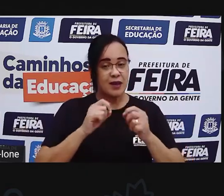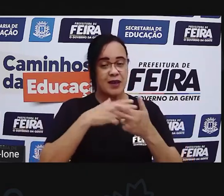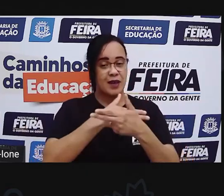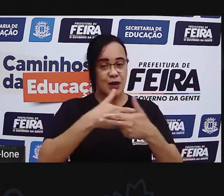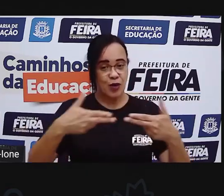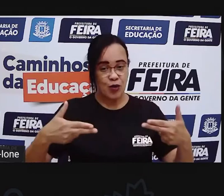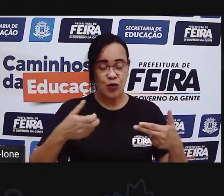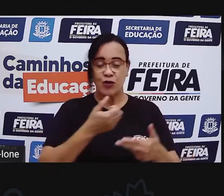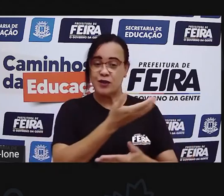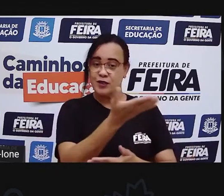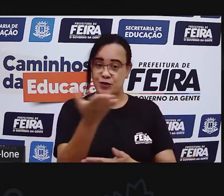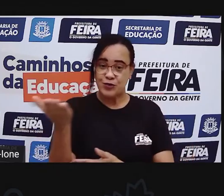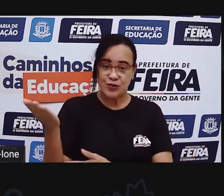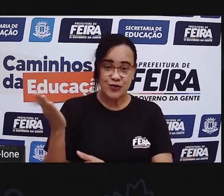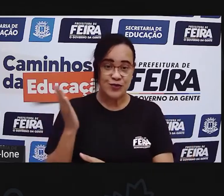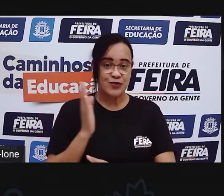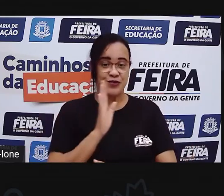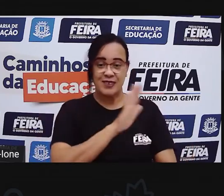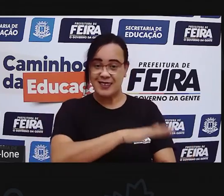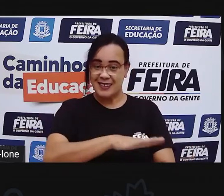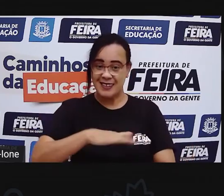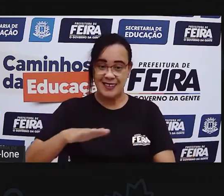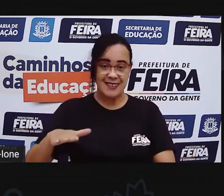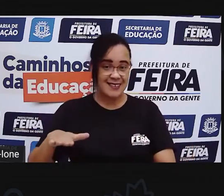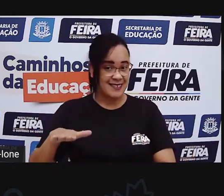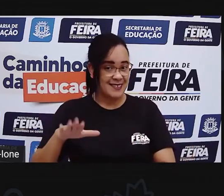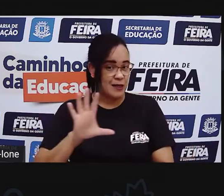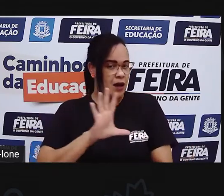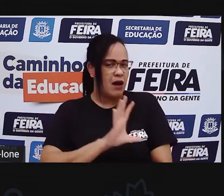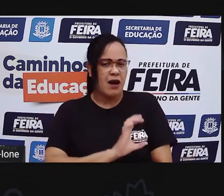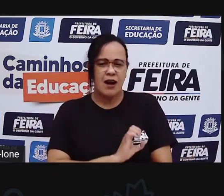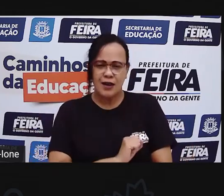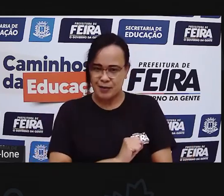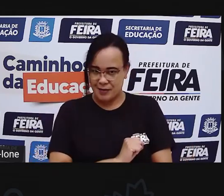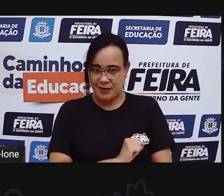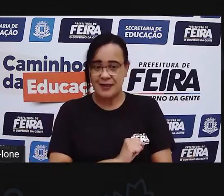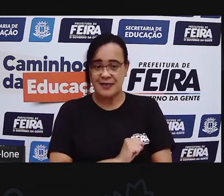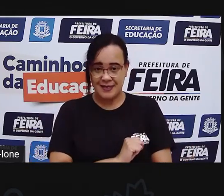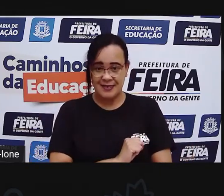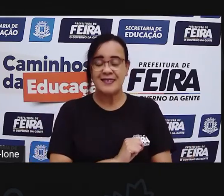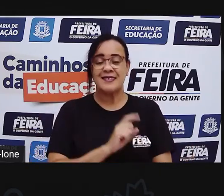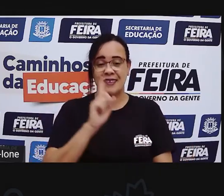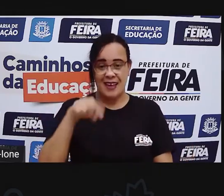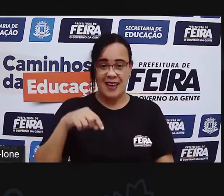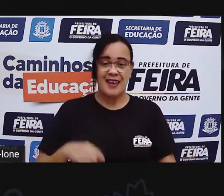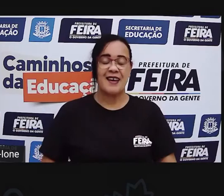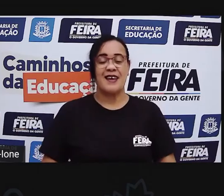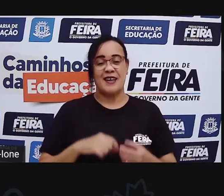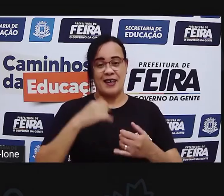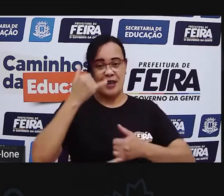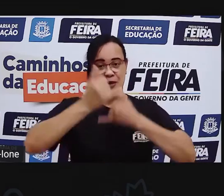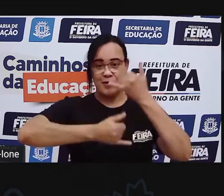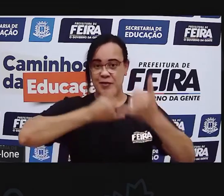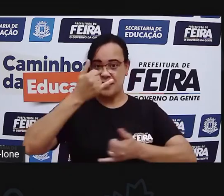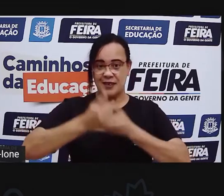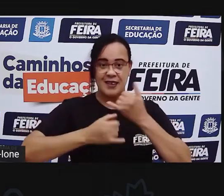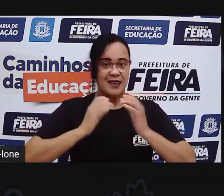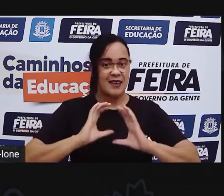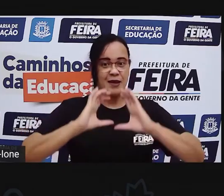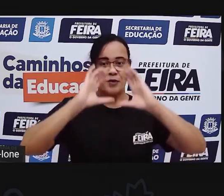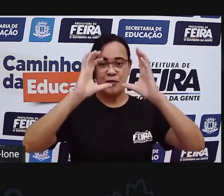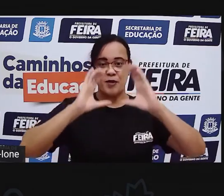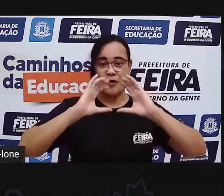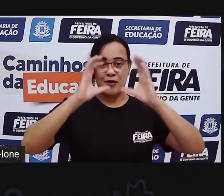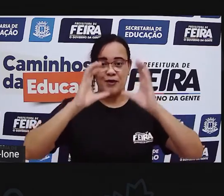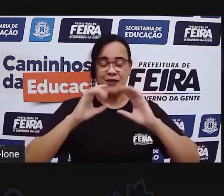demais. Olha só o nome da nossa aula de hoje, o jogo da bola, né? É um poema que